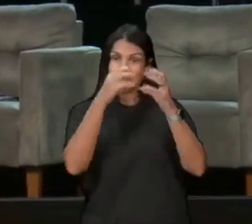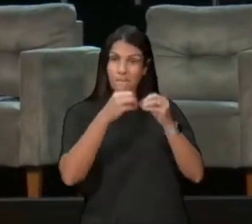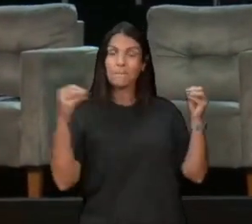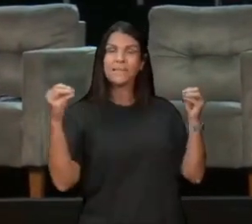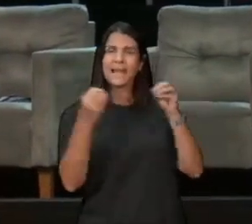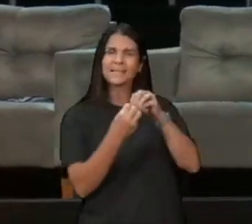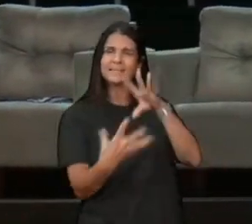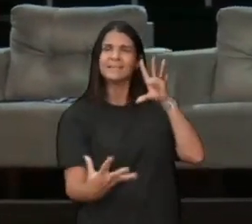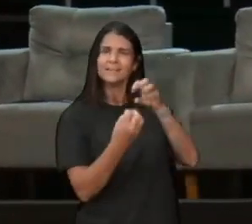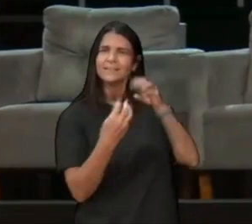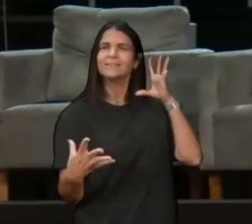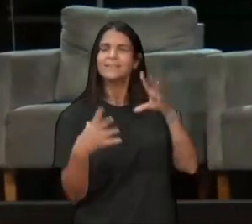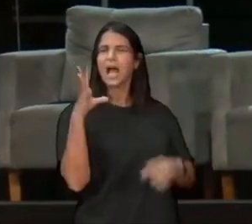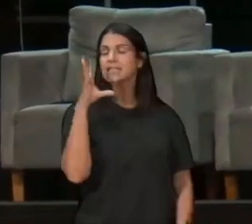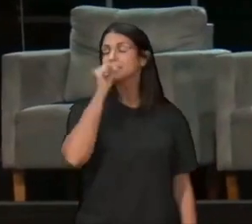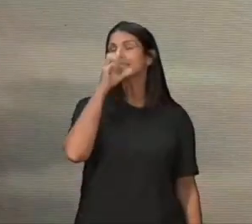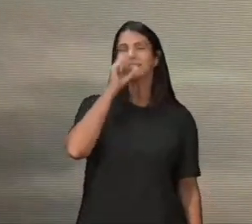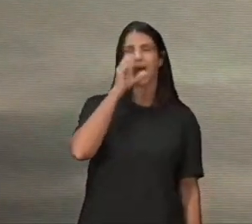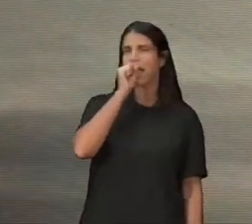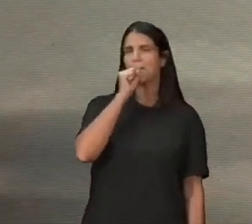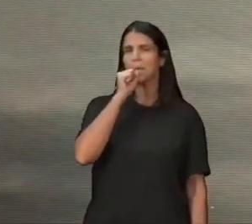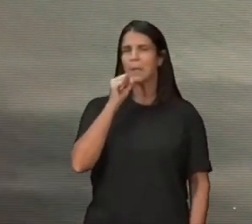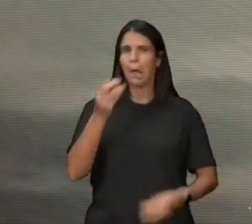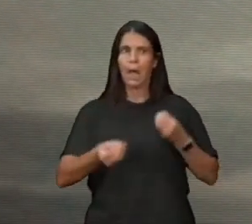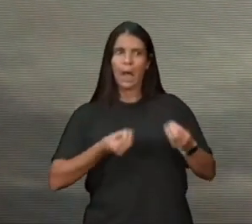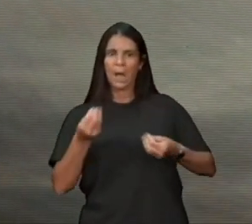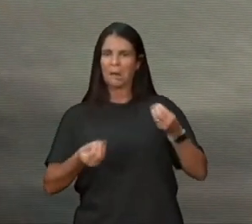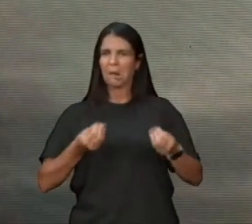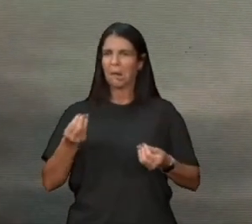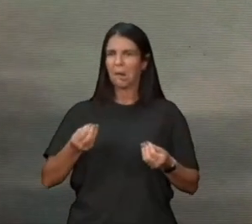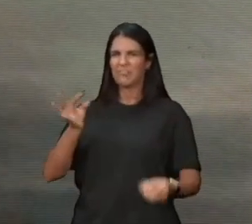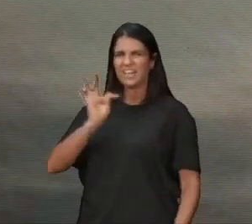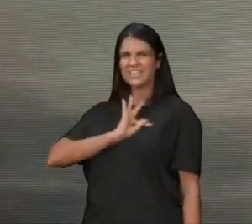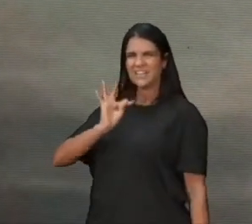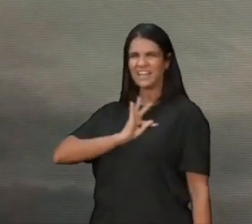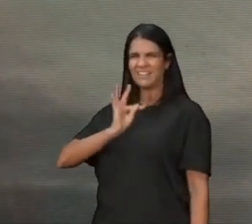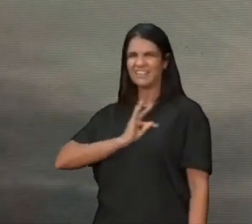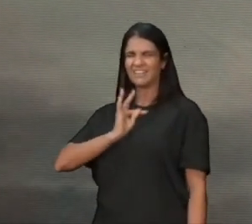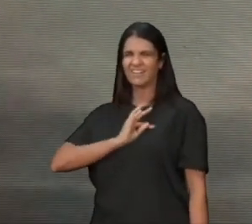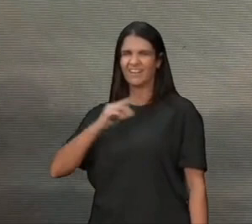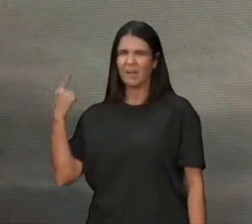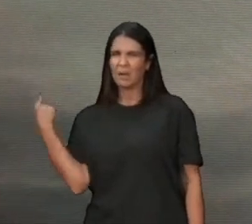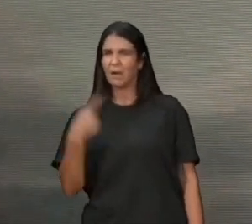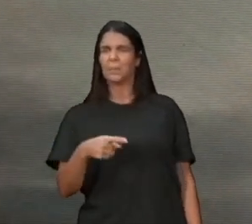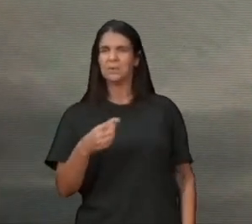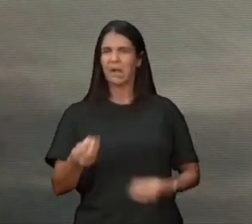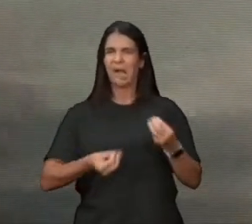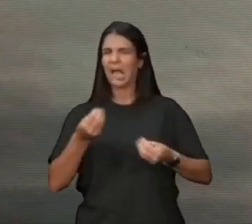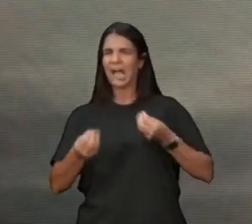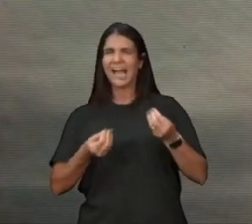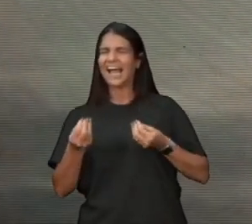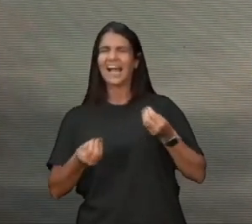Jesus fazia um milagre, e eles, olha aí, no sábado, fazendo um milagre, rapaz, o cara era aleijado, eu botei o cara para andar,